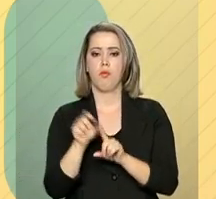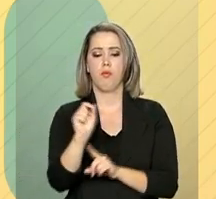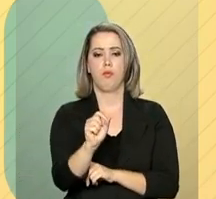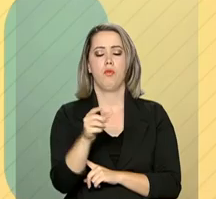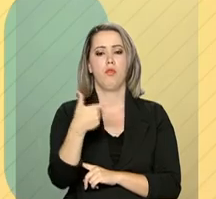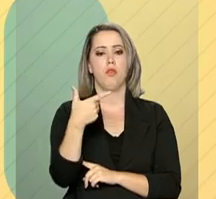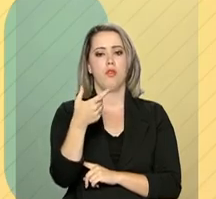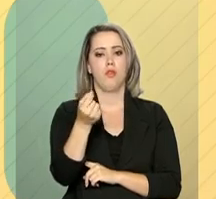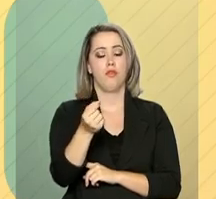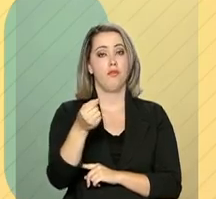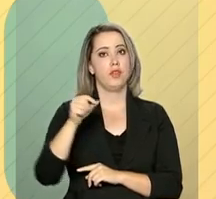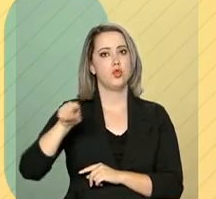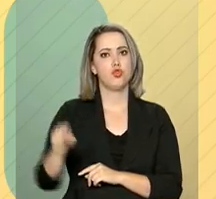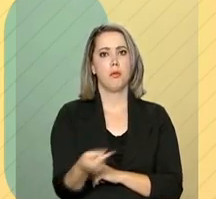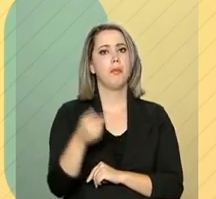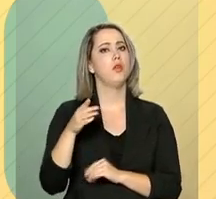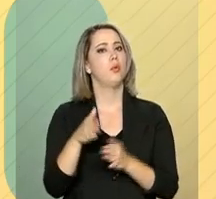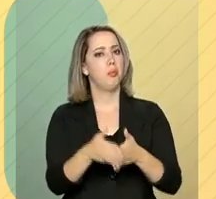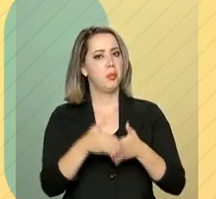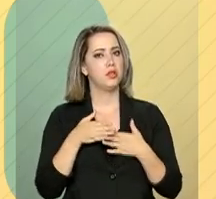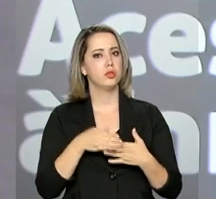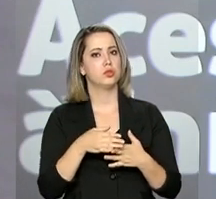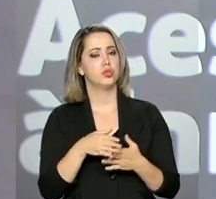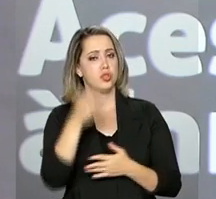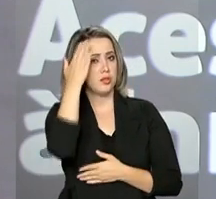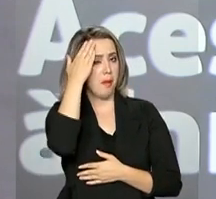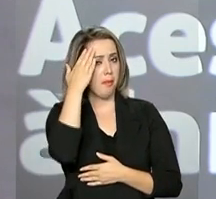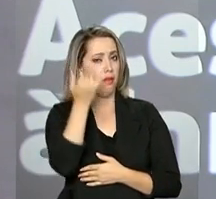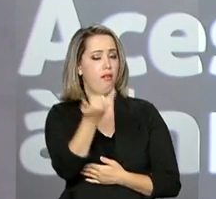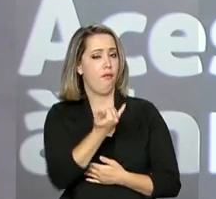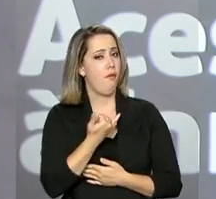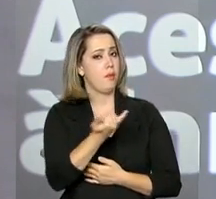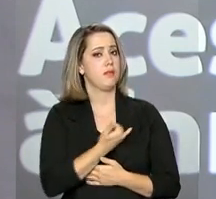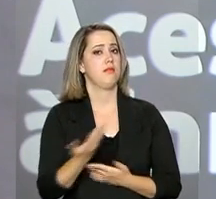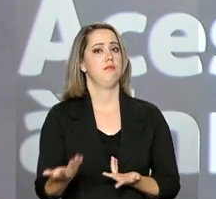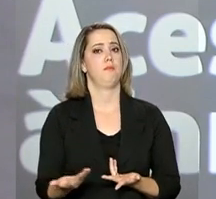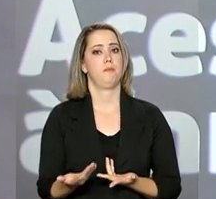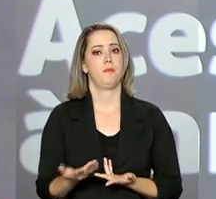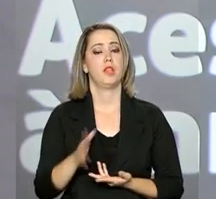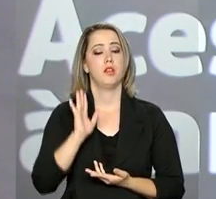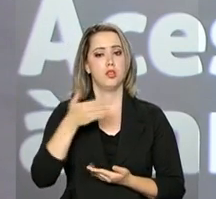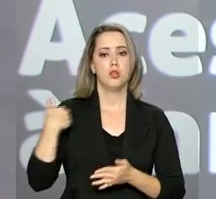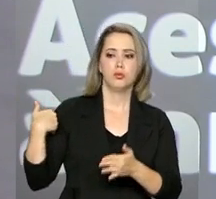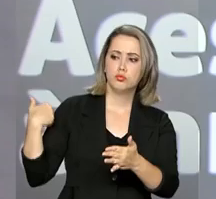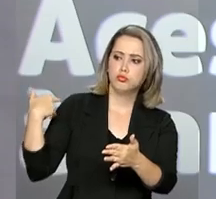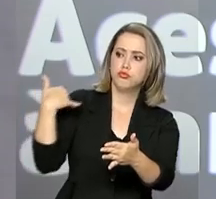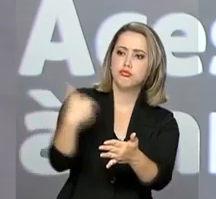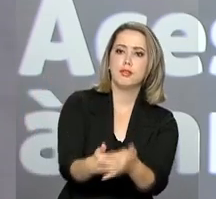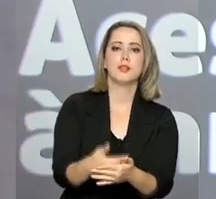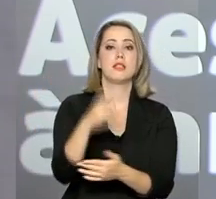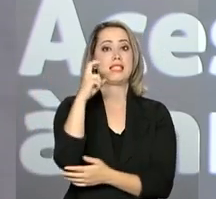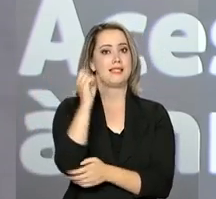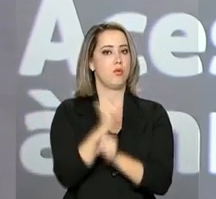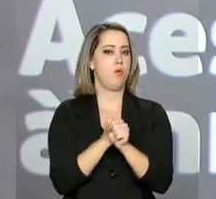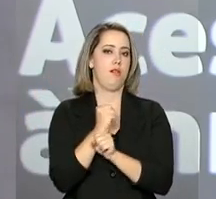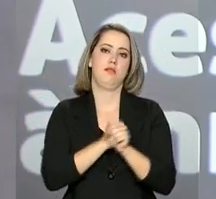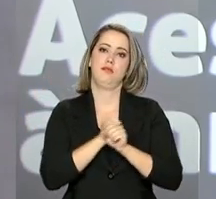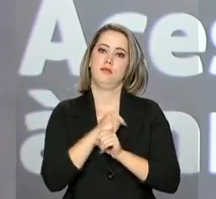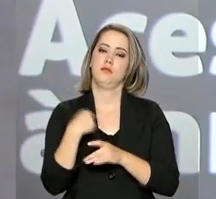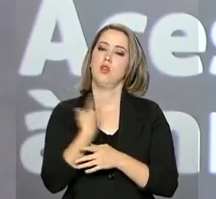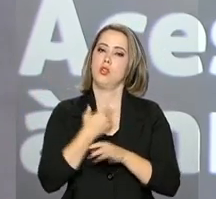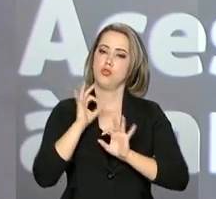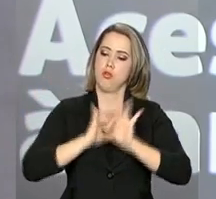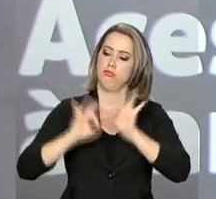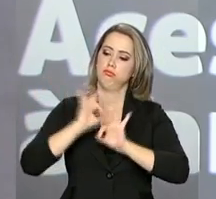20.166 pedidos. Os avanços são muitos nesses cinco anos, as coisas estão bem estruturadas. Eu acho que se a gente